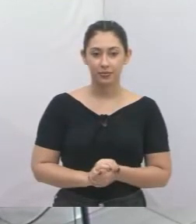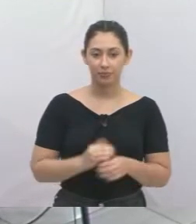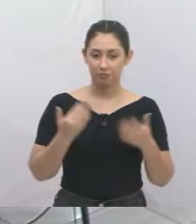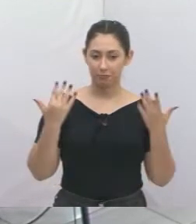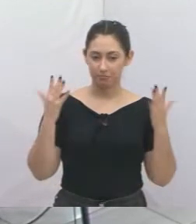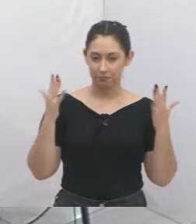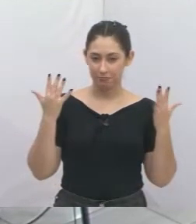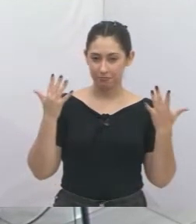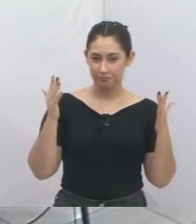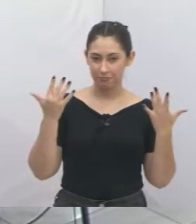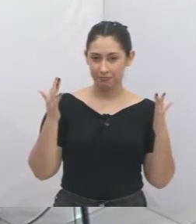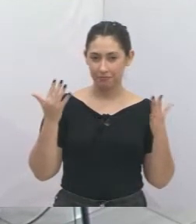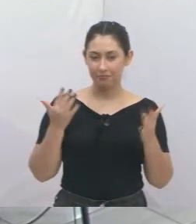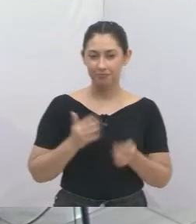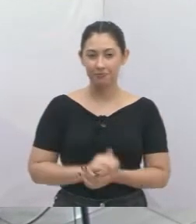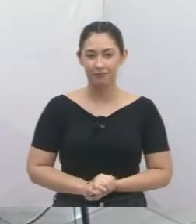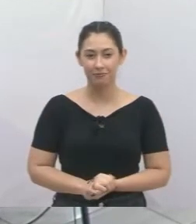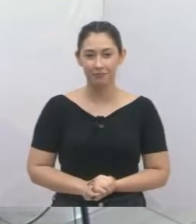Próximo projeto.